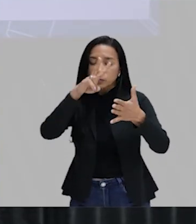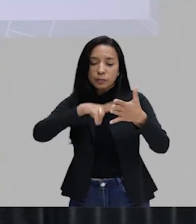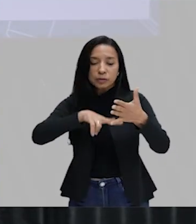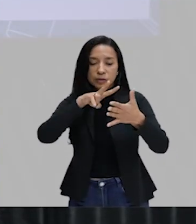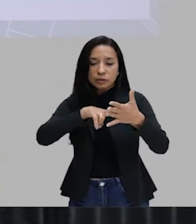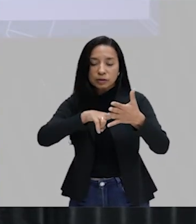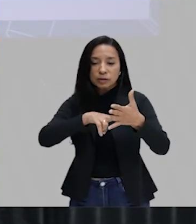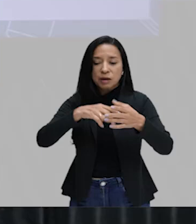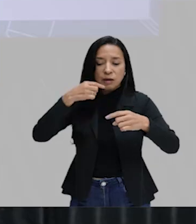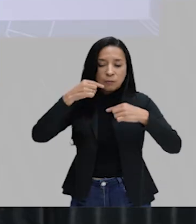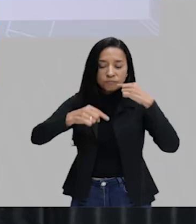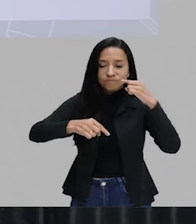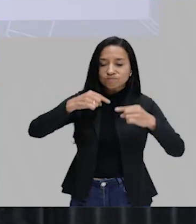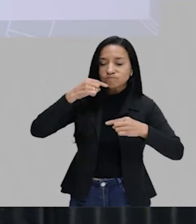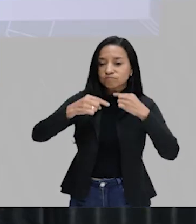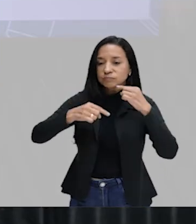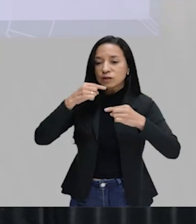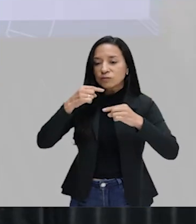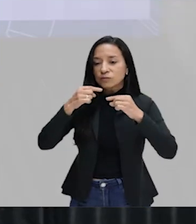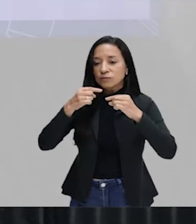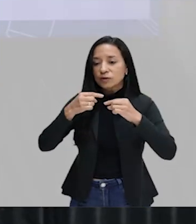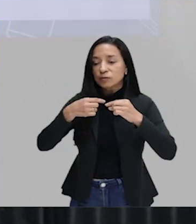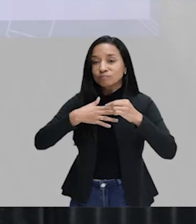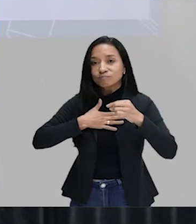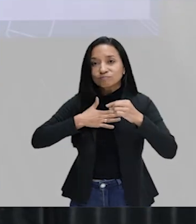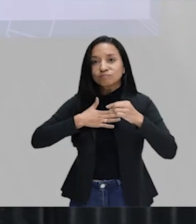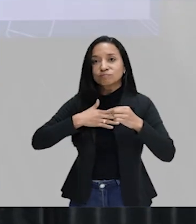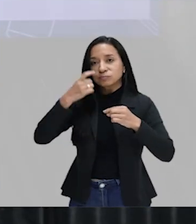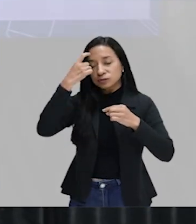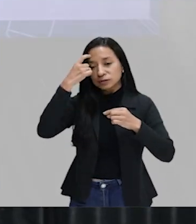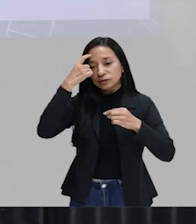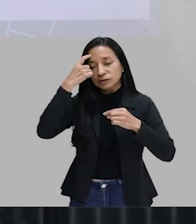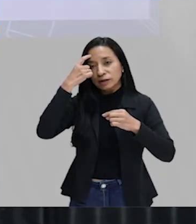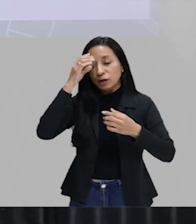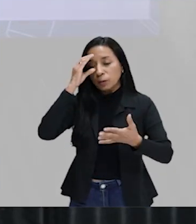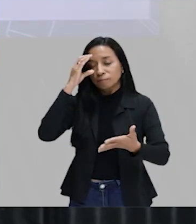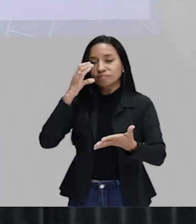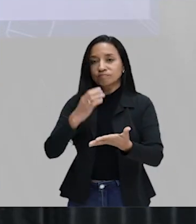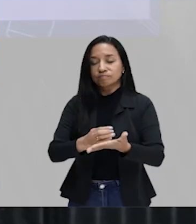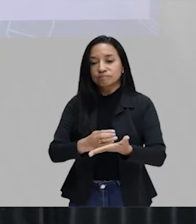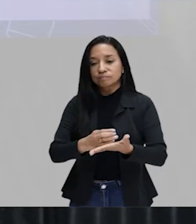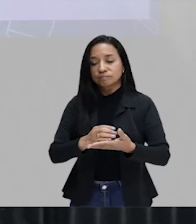defendo o meu ponto de vista, defendo a minha ideia, defendo a minha tese.